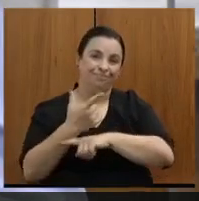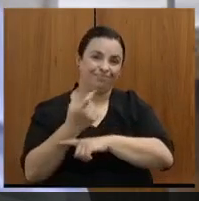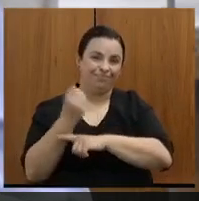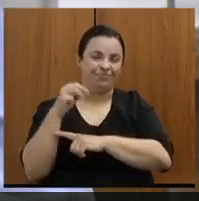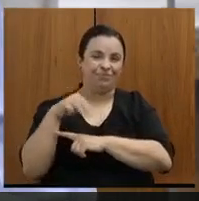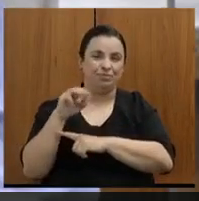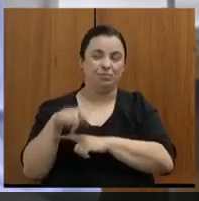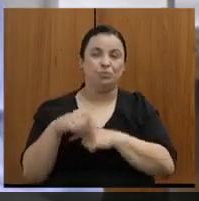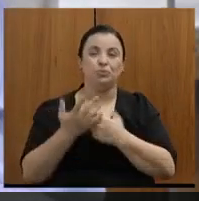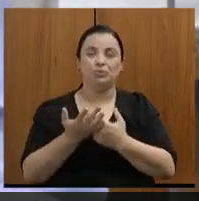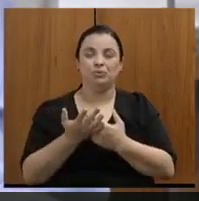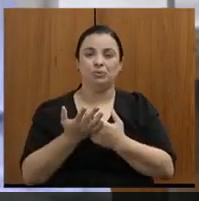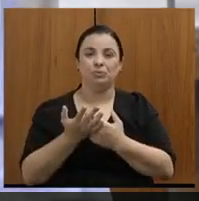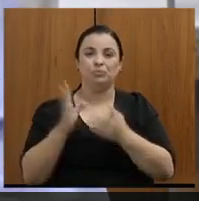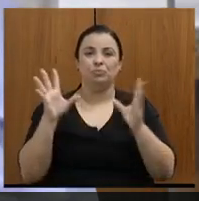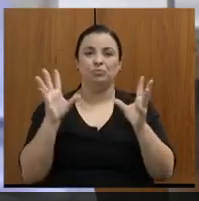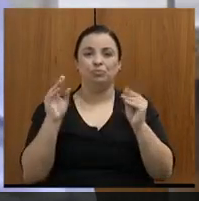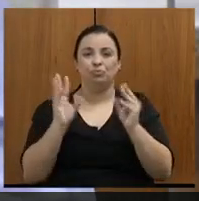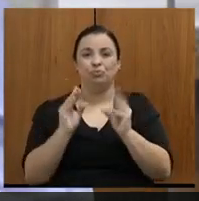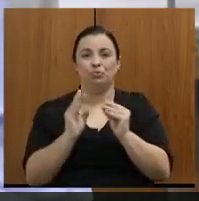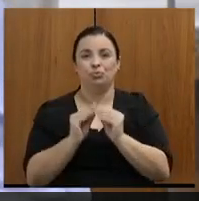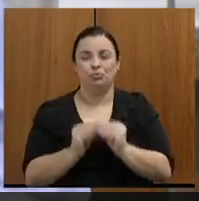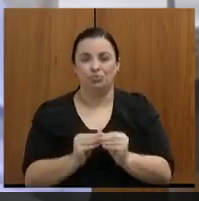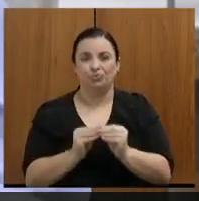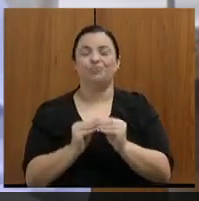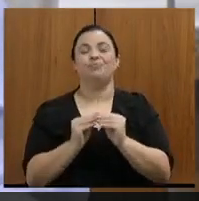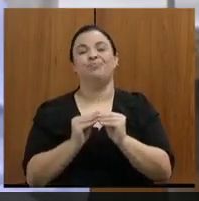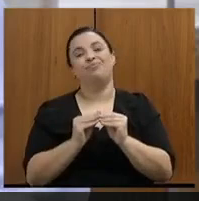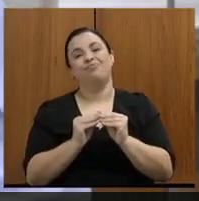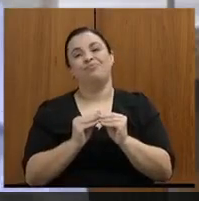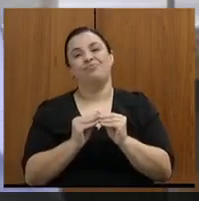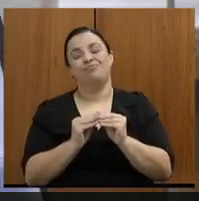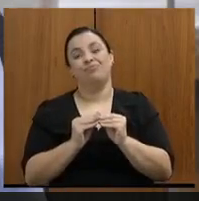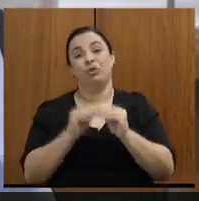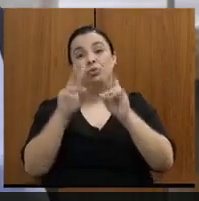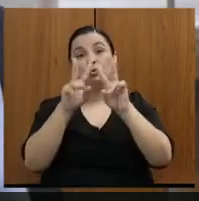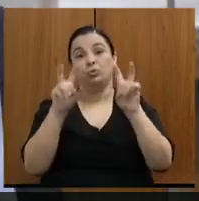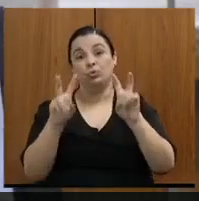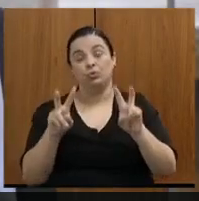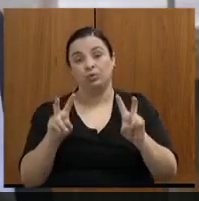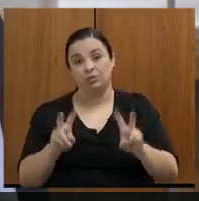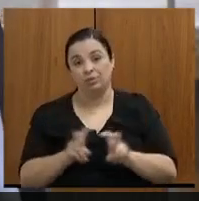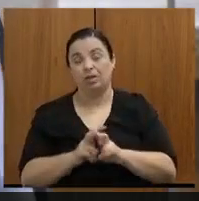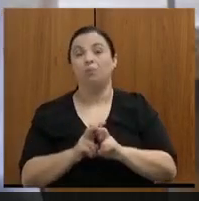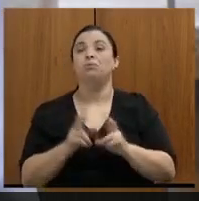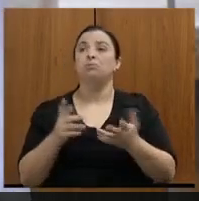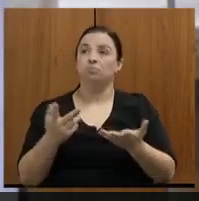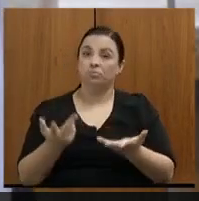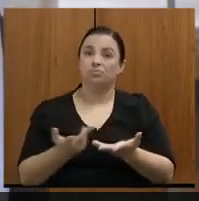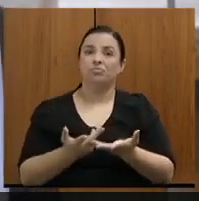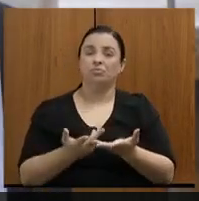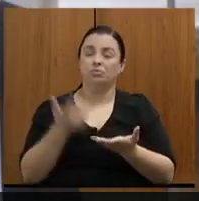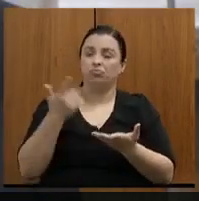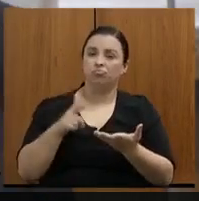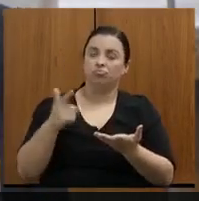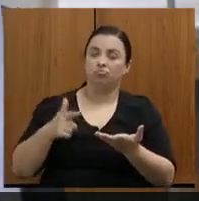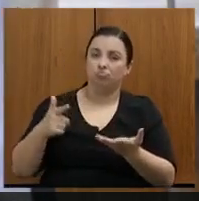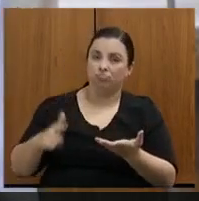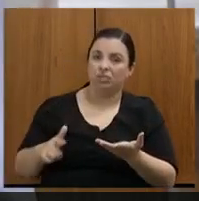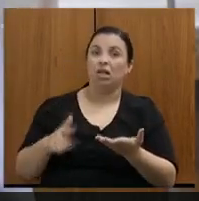uma tentativa de sistematizar temas que, de maneira recorrente, nos últimos Assembleia